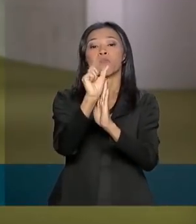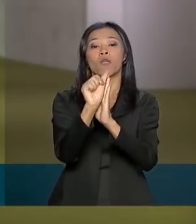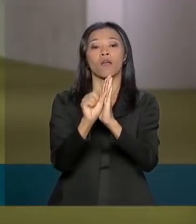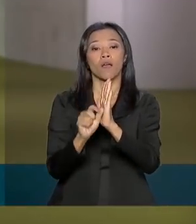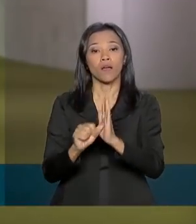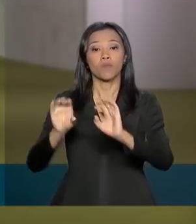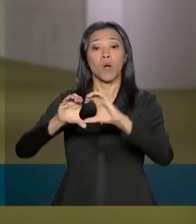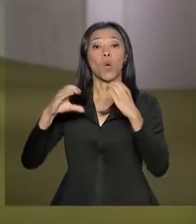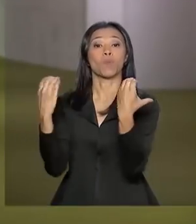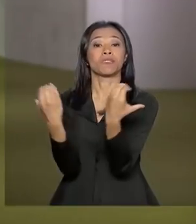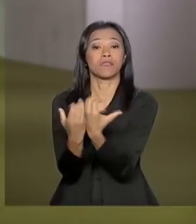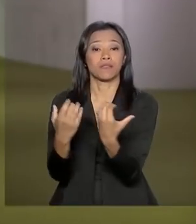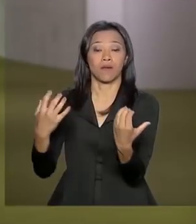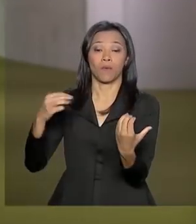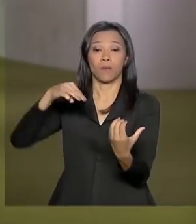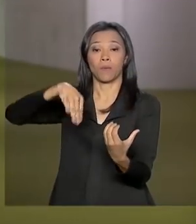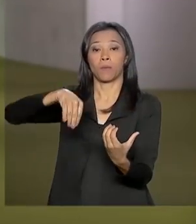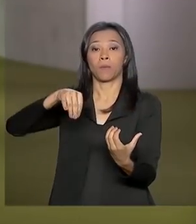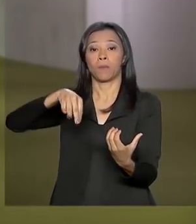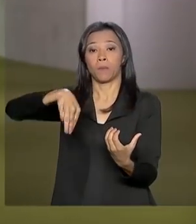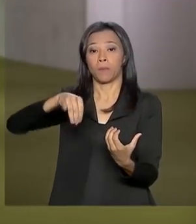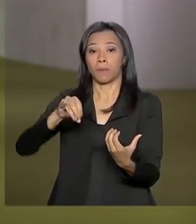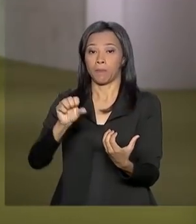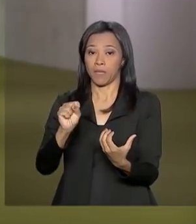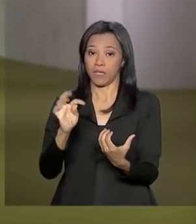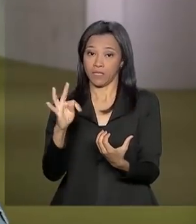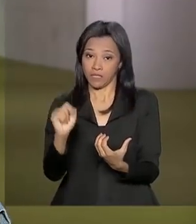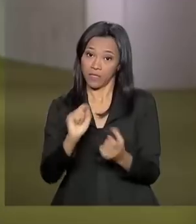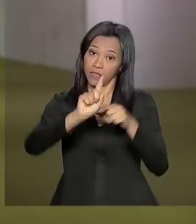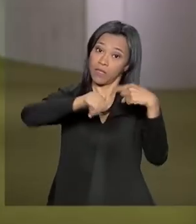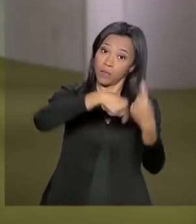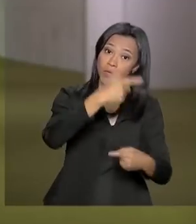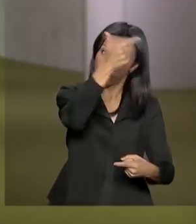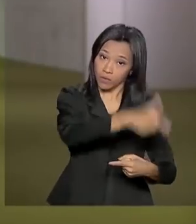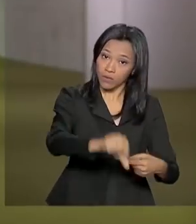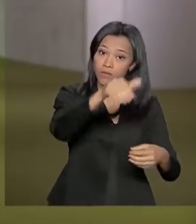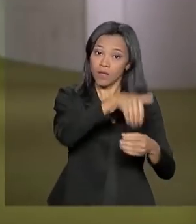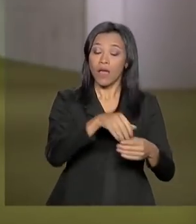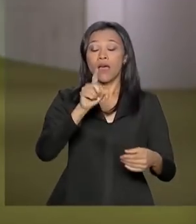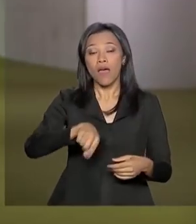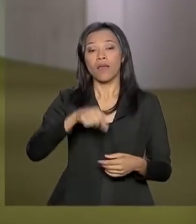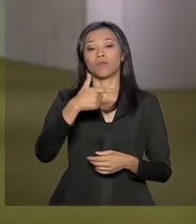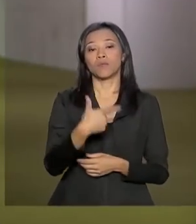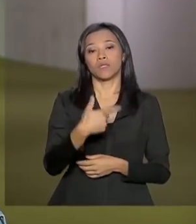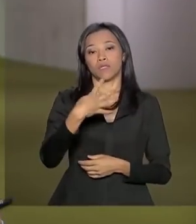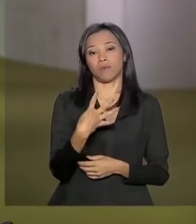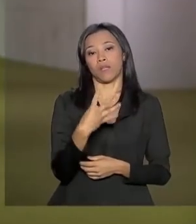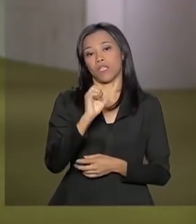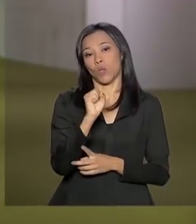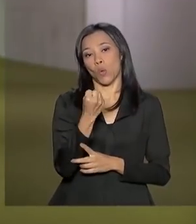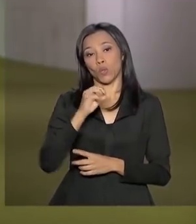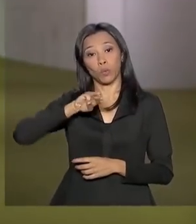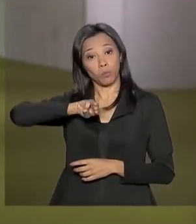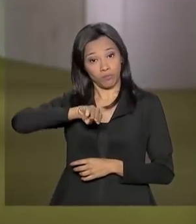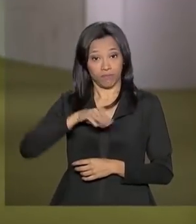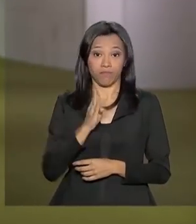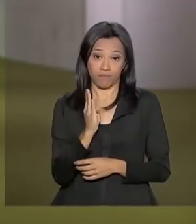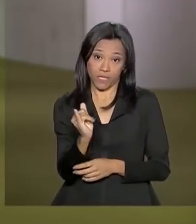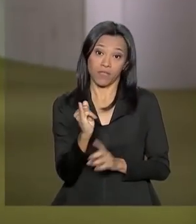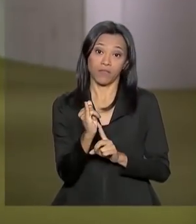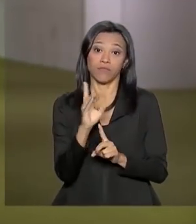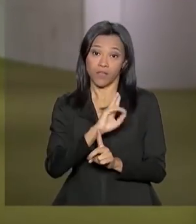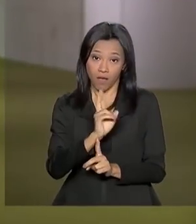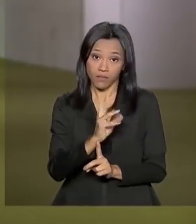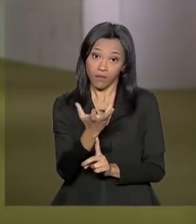conjunta de deputados e senadores. Trata-se daqueles 248 bilhões de reais que o governo quer capitalizar para